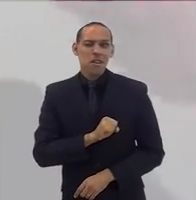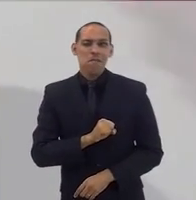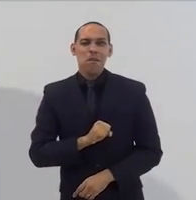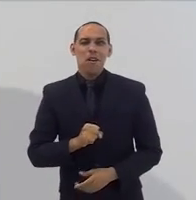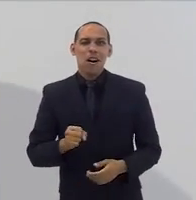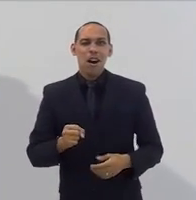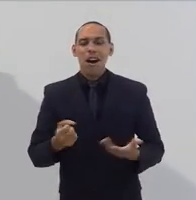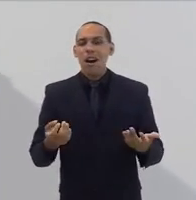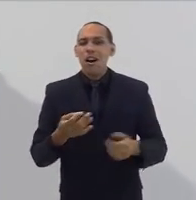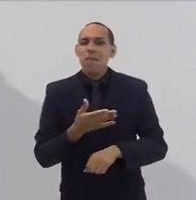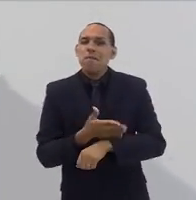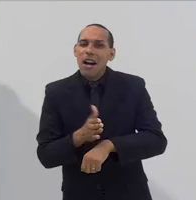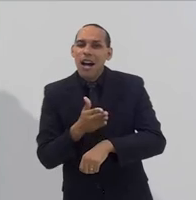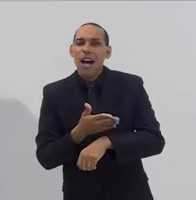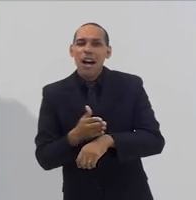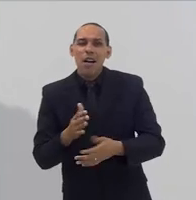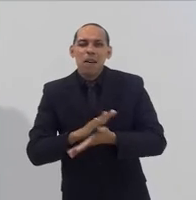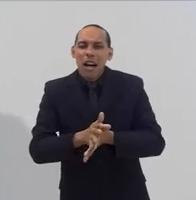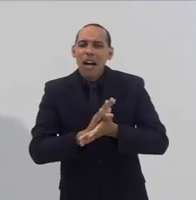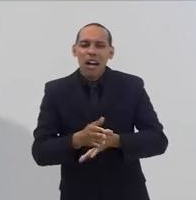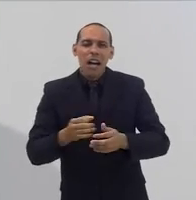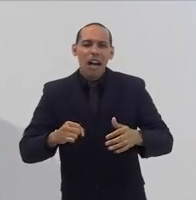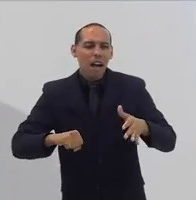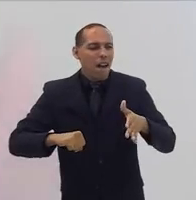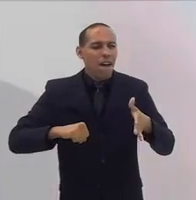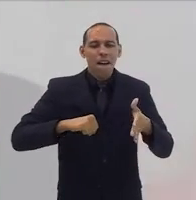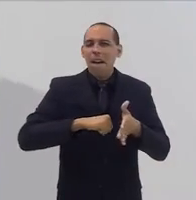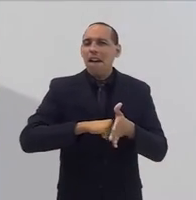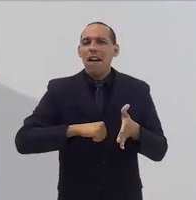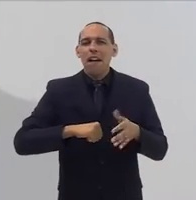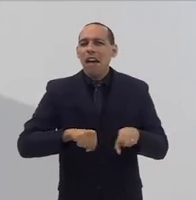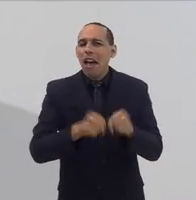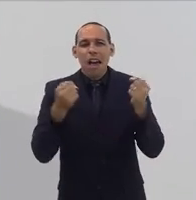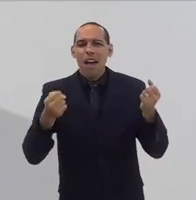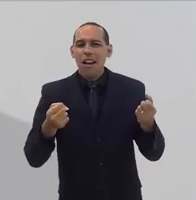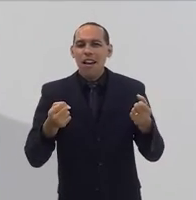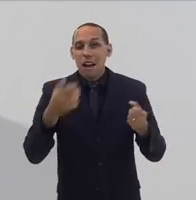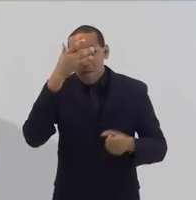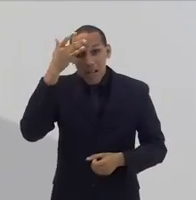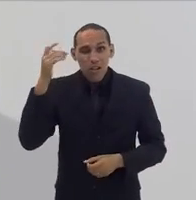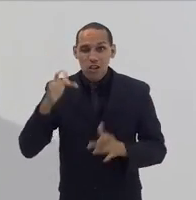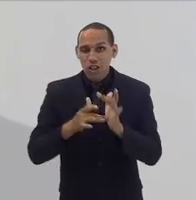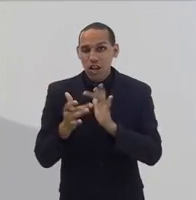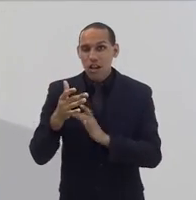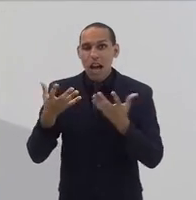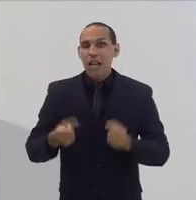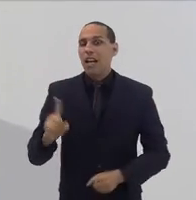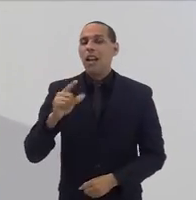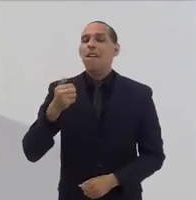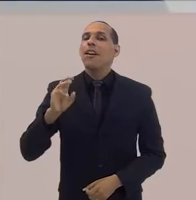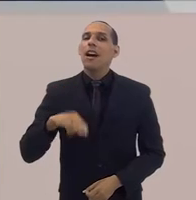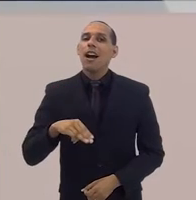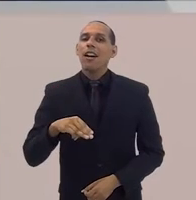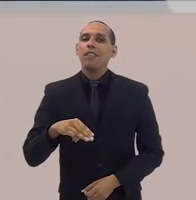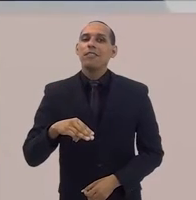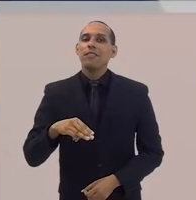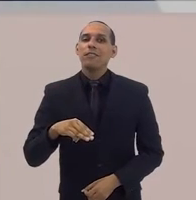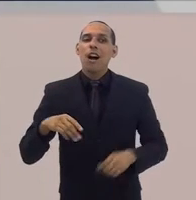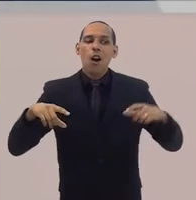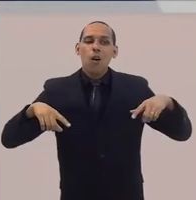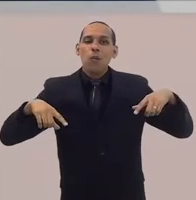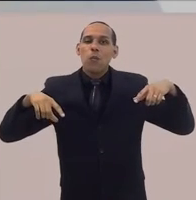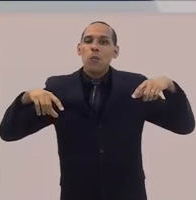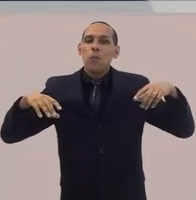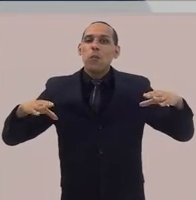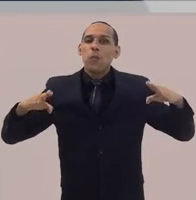que quebra preconceito, que acolhe as pessoas. Sabe quem não aceitou muito bem Jesus na época? O templo.